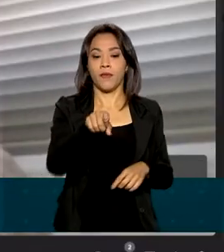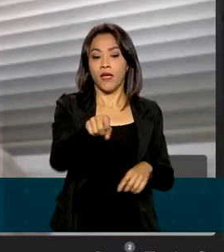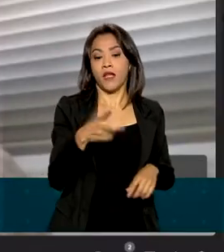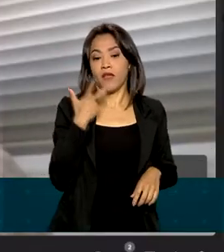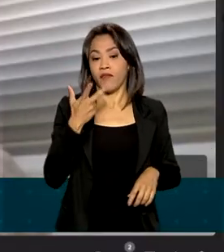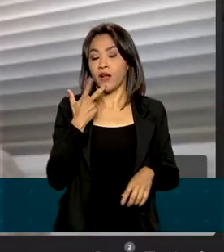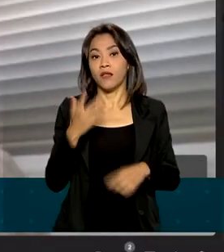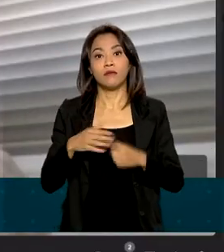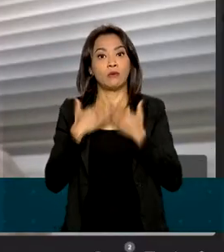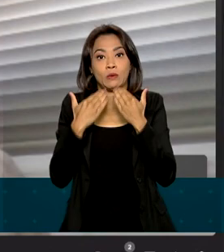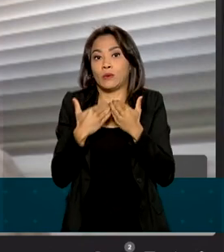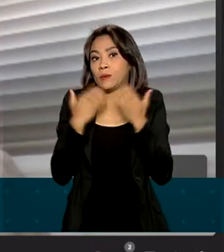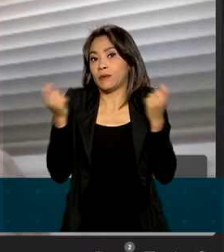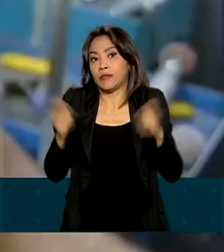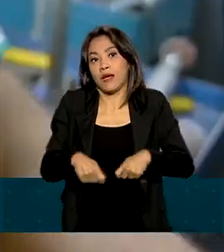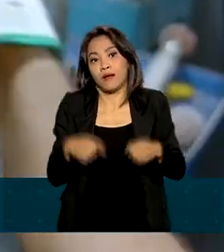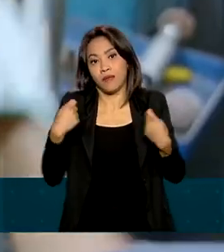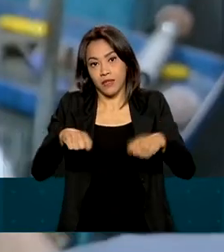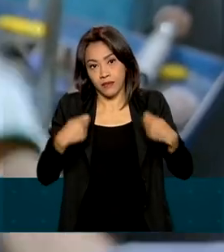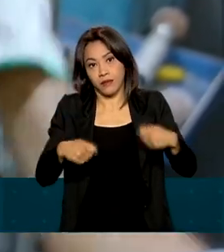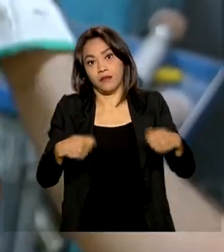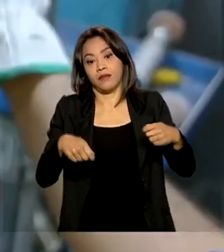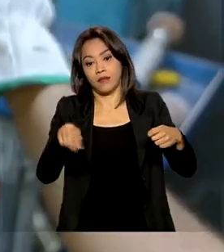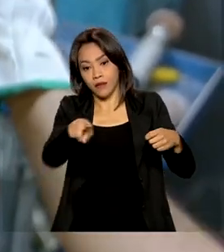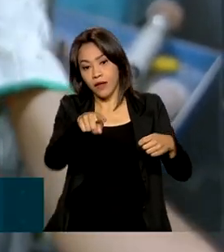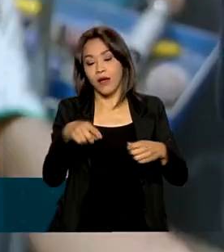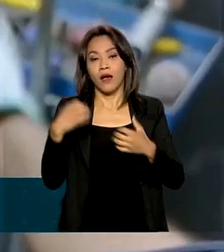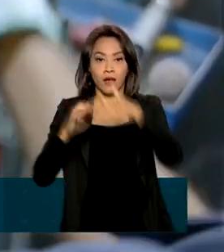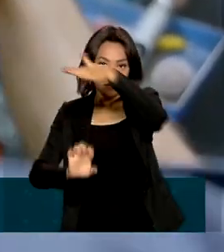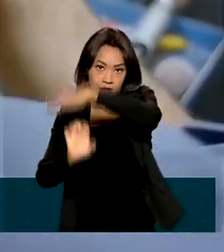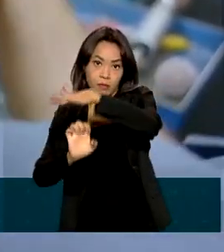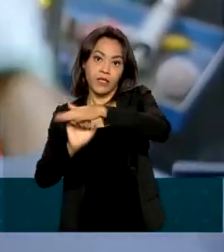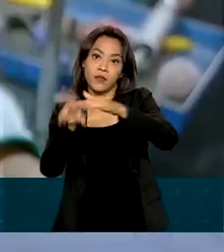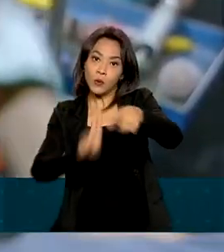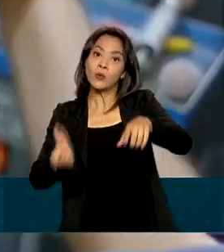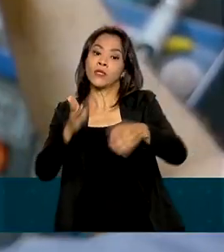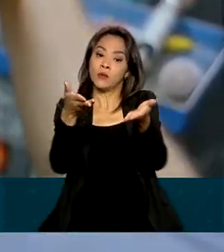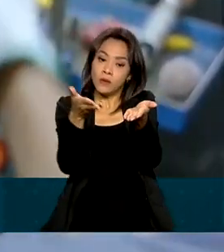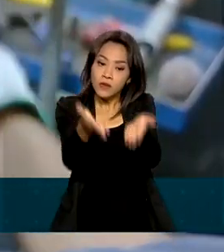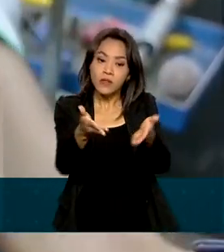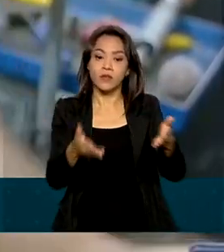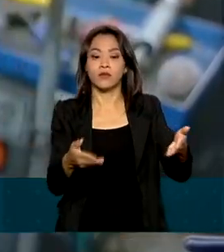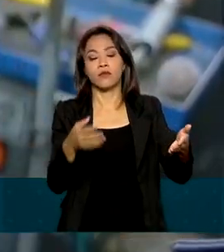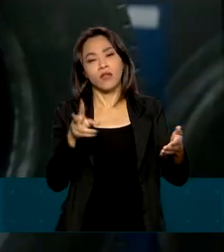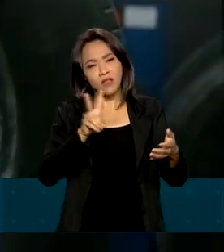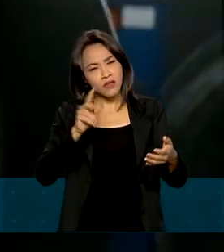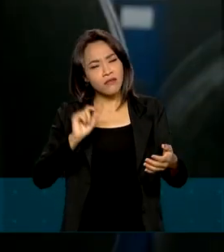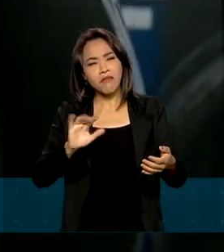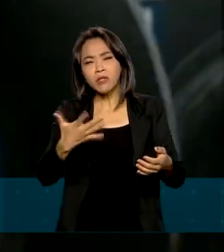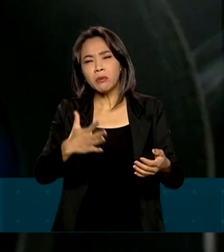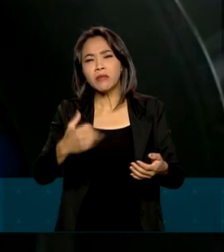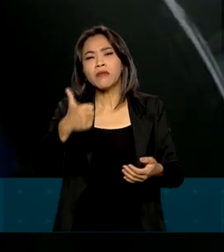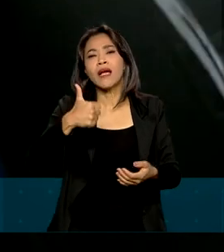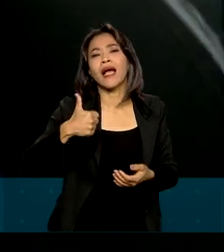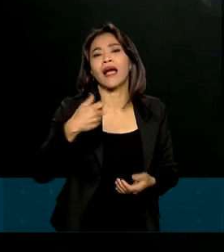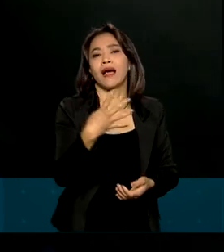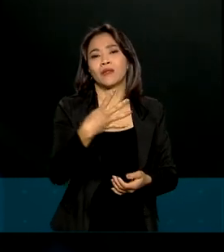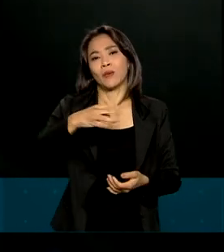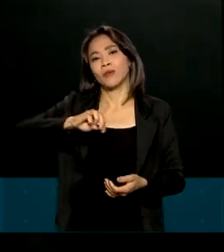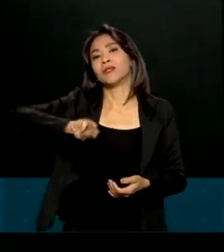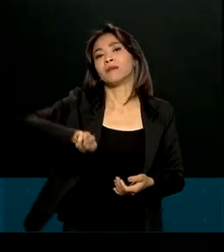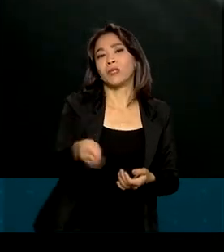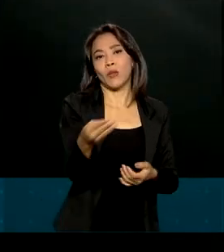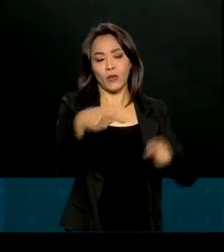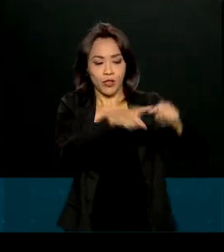dá para o transportador viver sem a reforma. Existem 1.300 empresas no país que reformam cerca de 14 milhões de